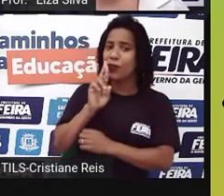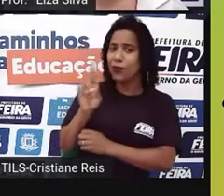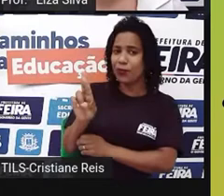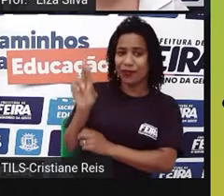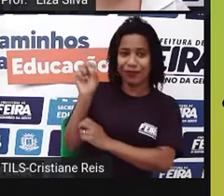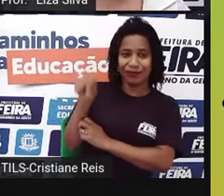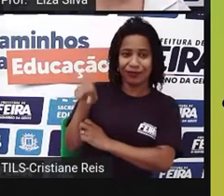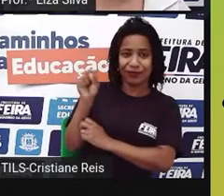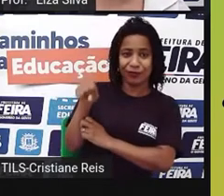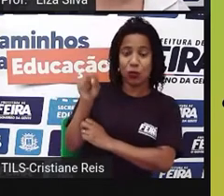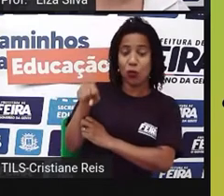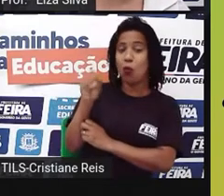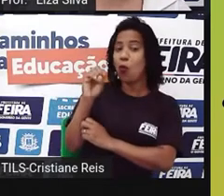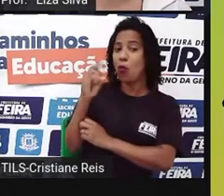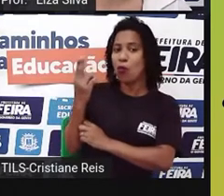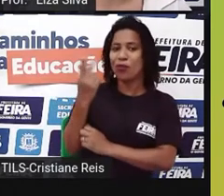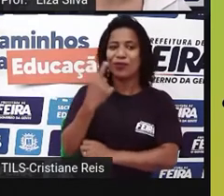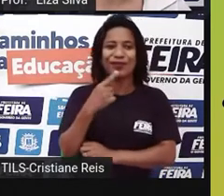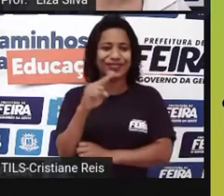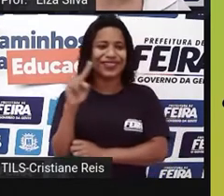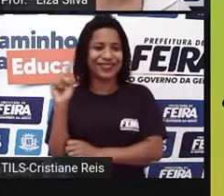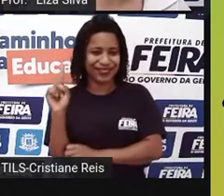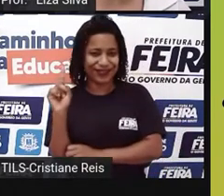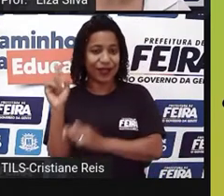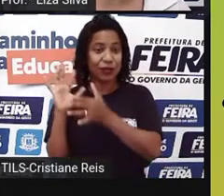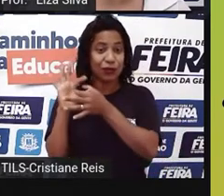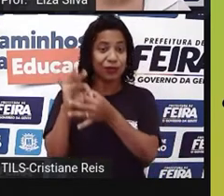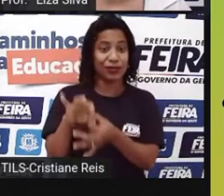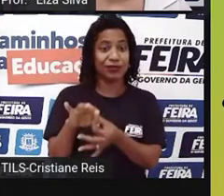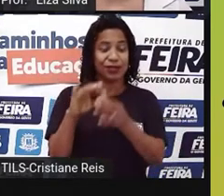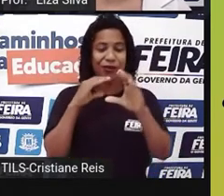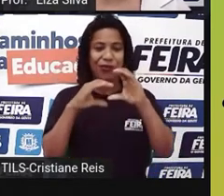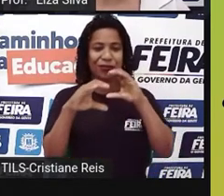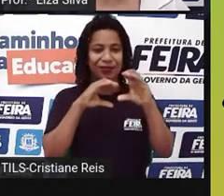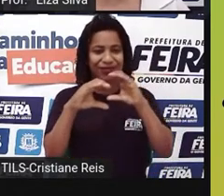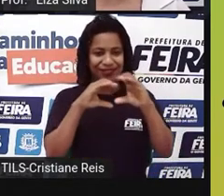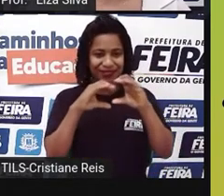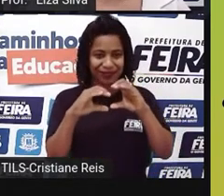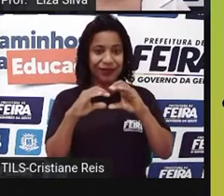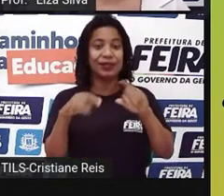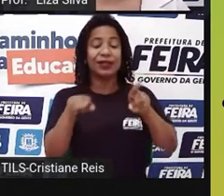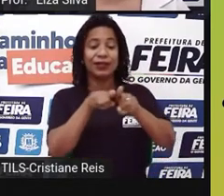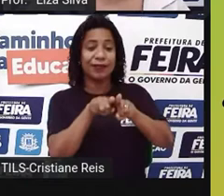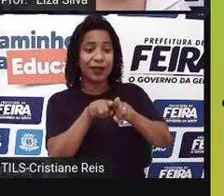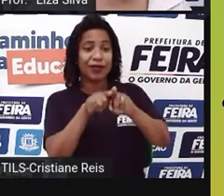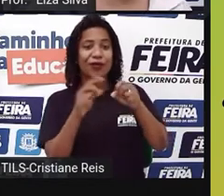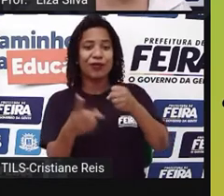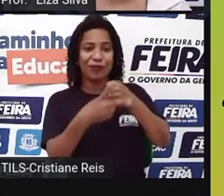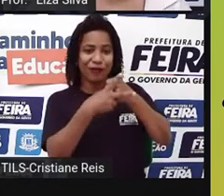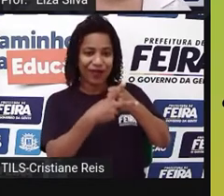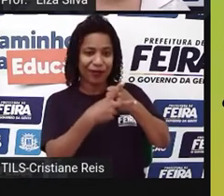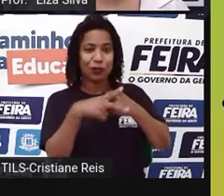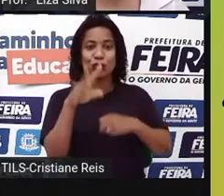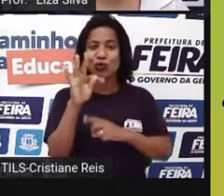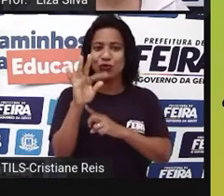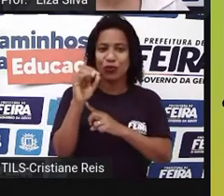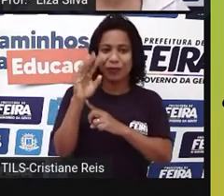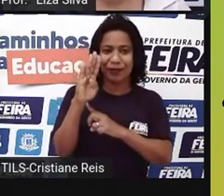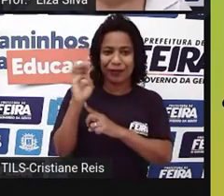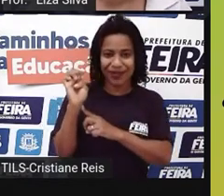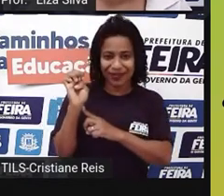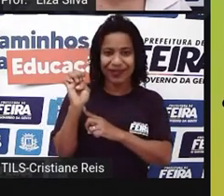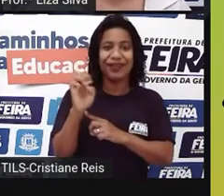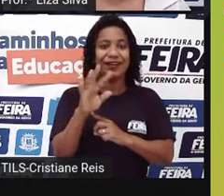afirmativas ou negativas nos contextos comunicativos. Utilizando os verbos auxiliares to be e to do.